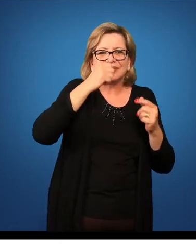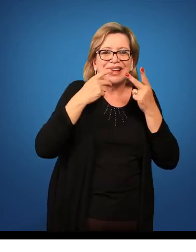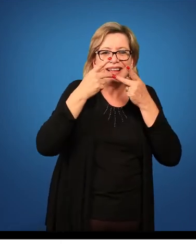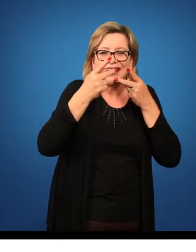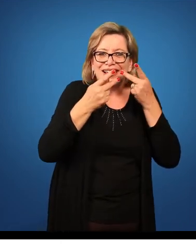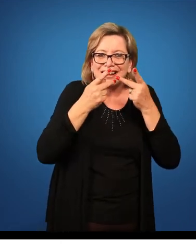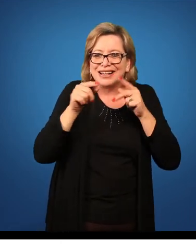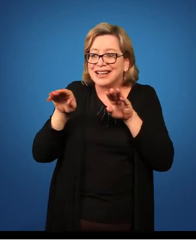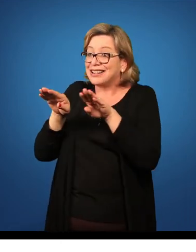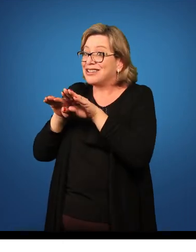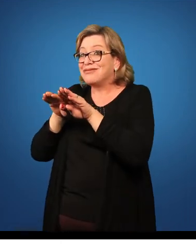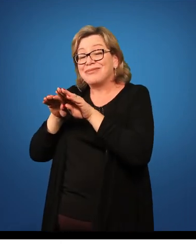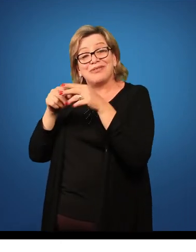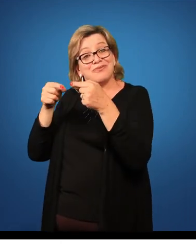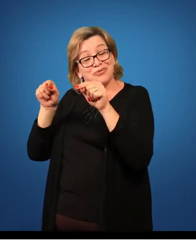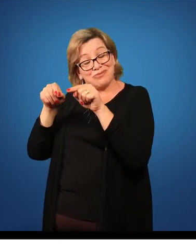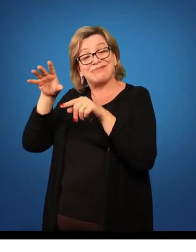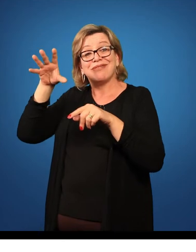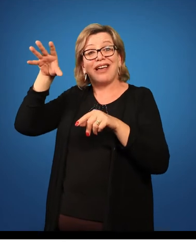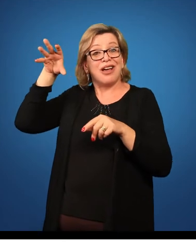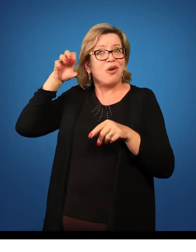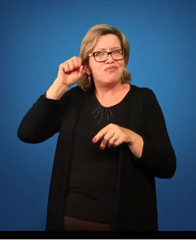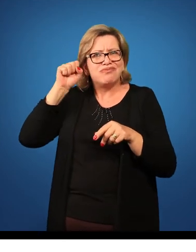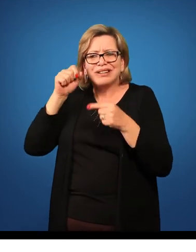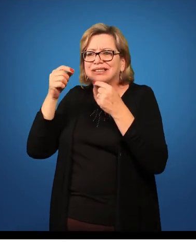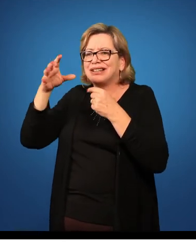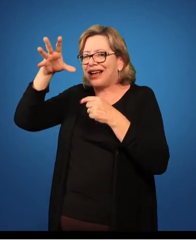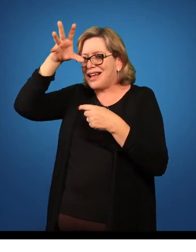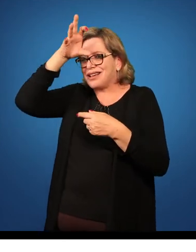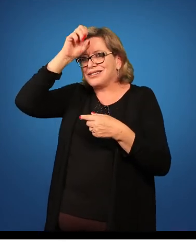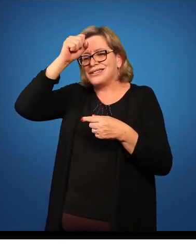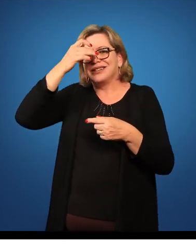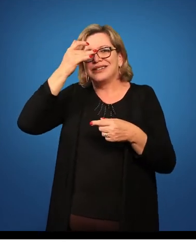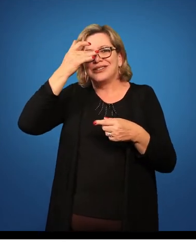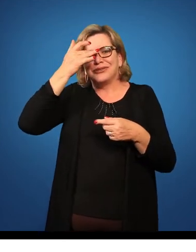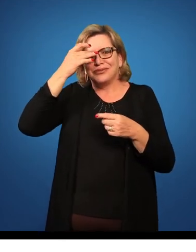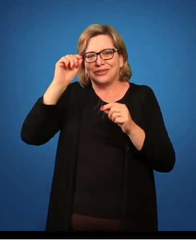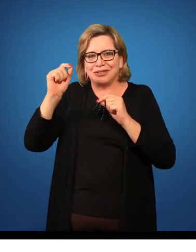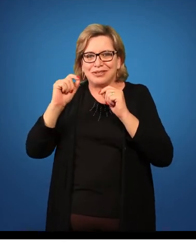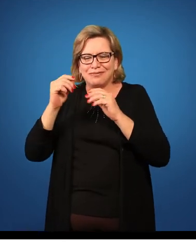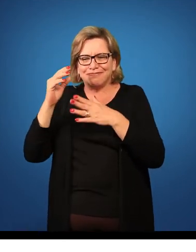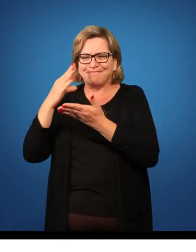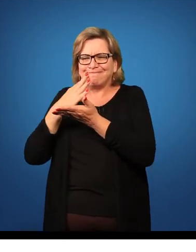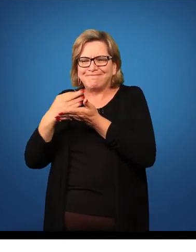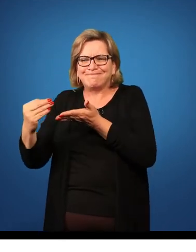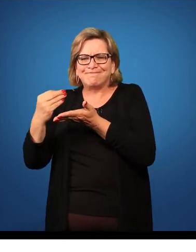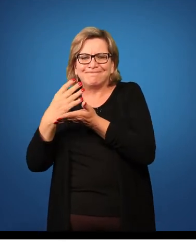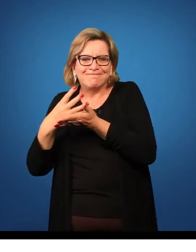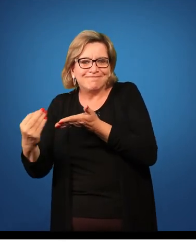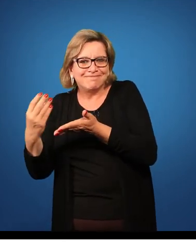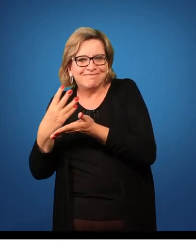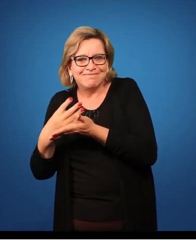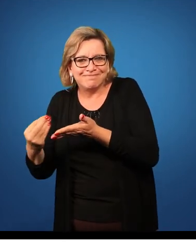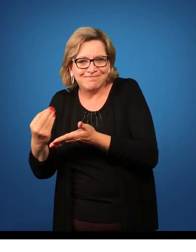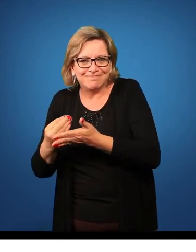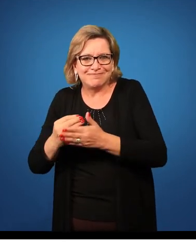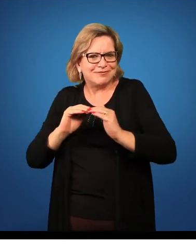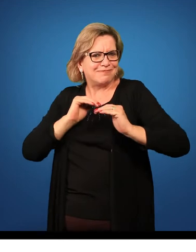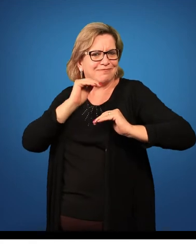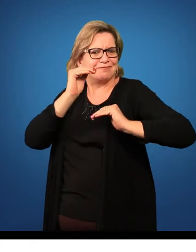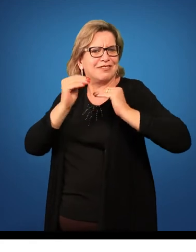aprender a música da mesma forma. Então, baseando no processo de imitação e desenvolvendo uma